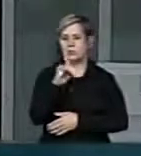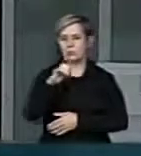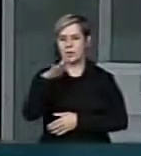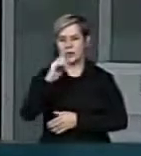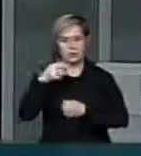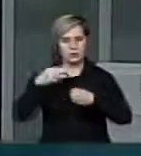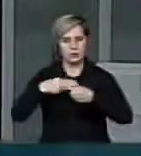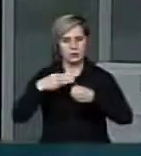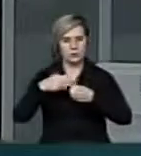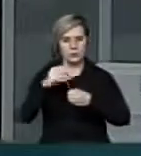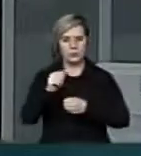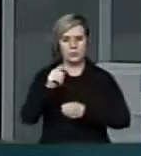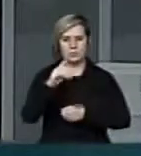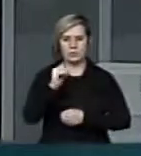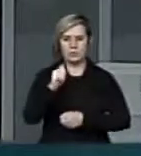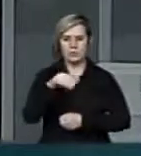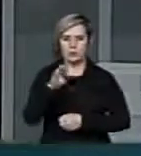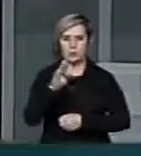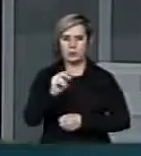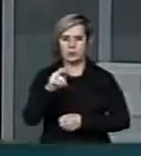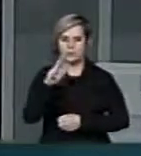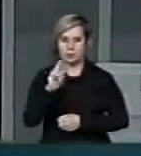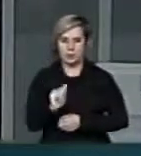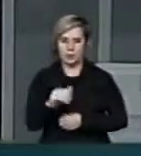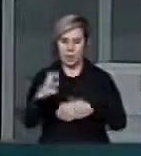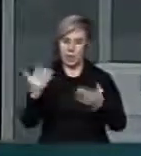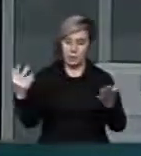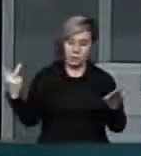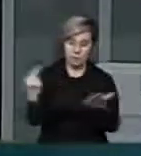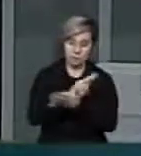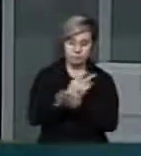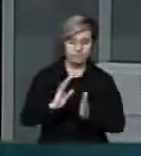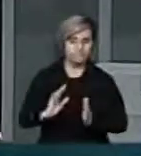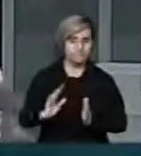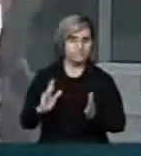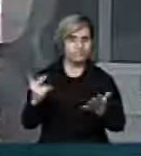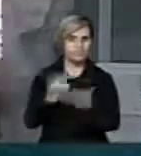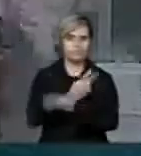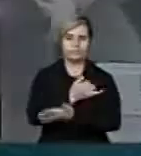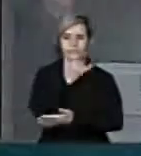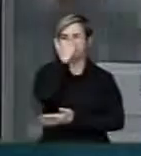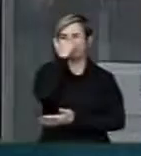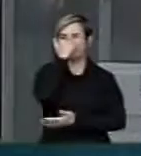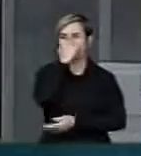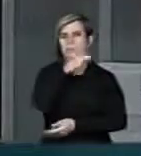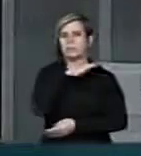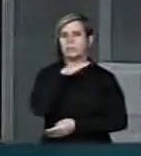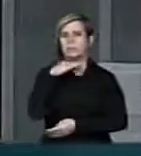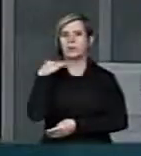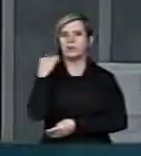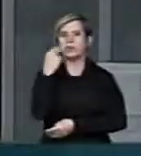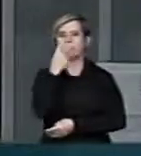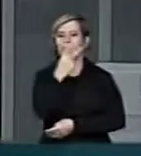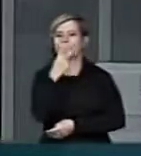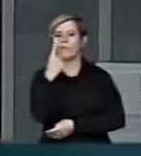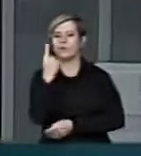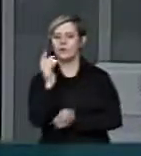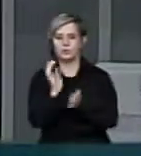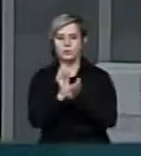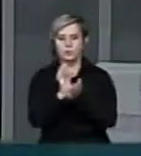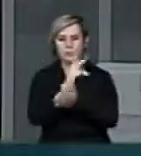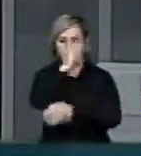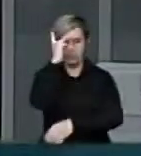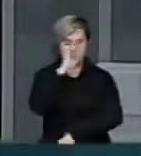Há 10 anos, portanto, esse acidente ocasionou a morte de 21 técnicos